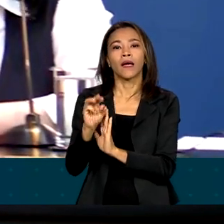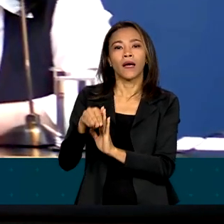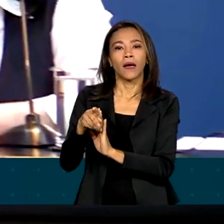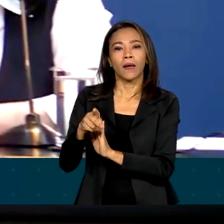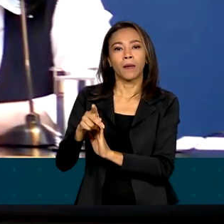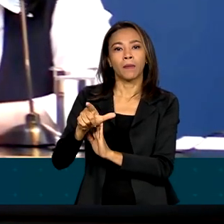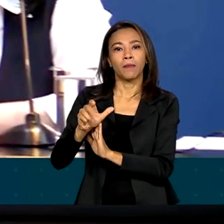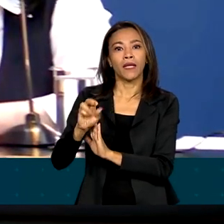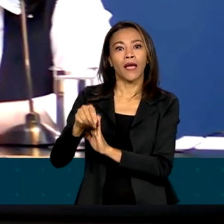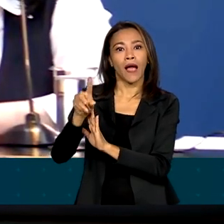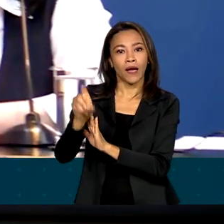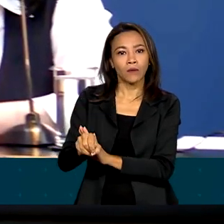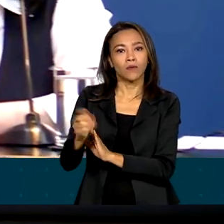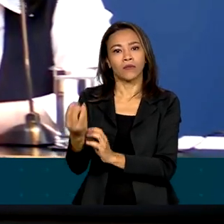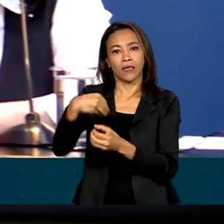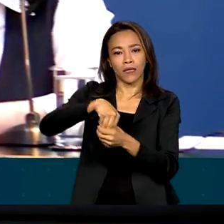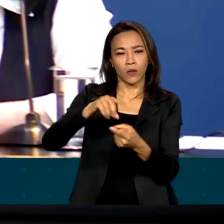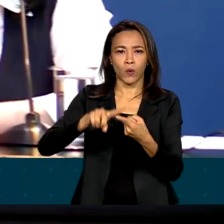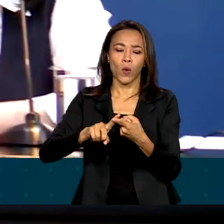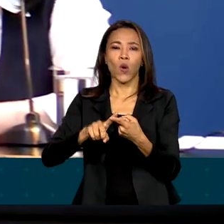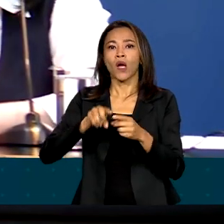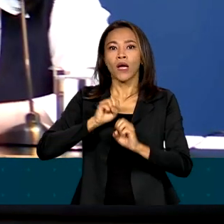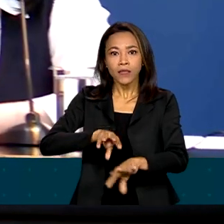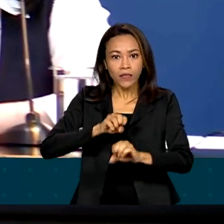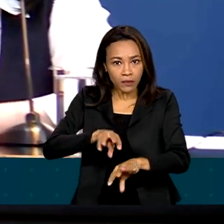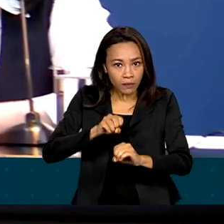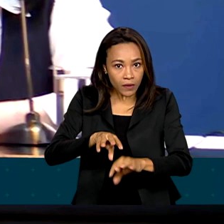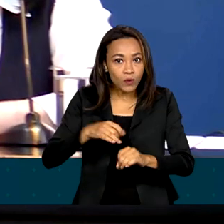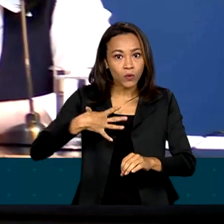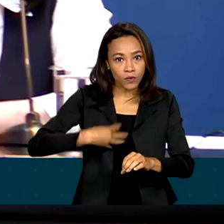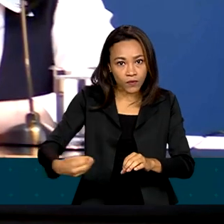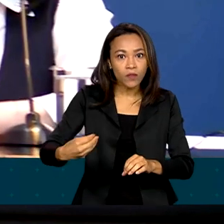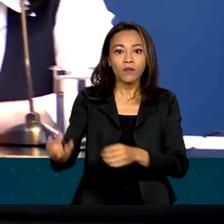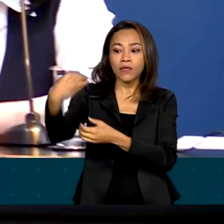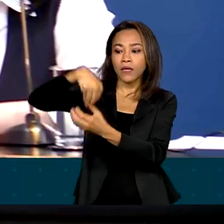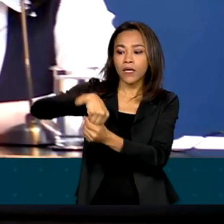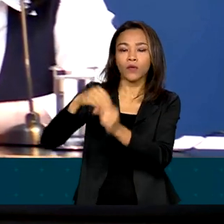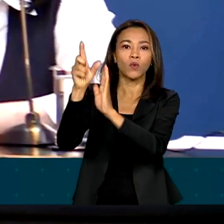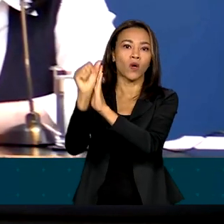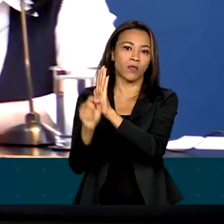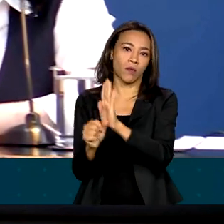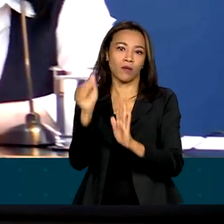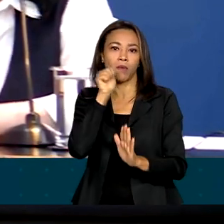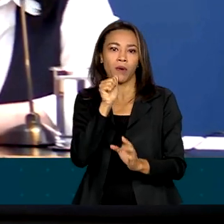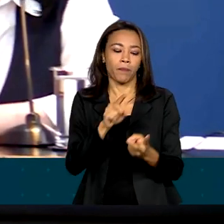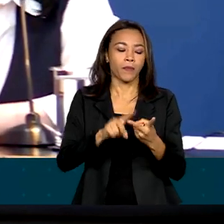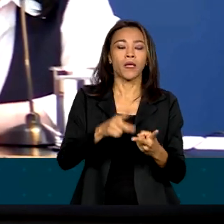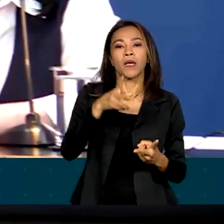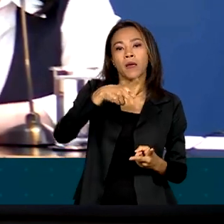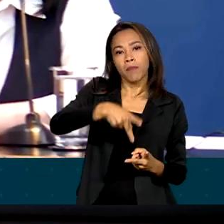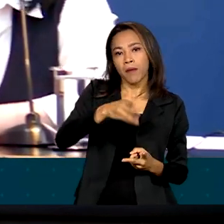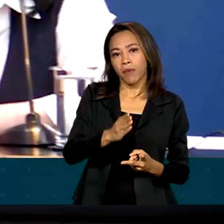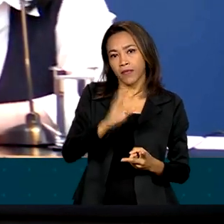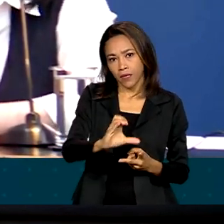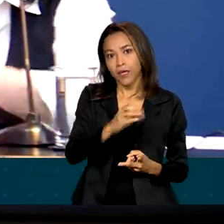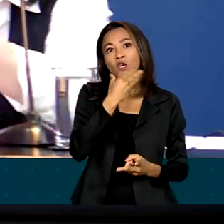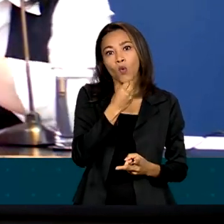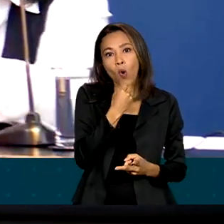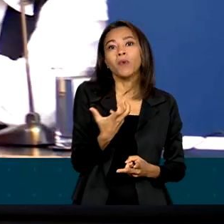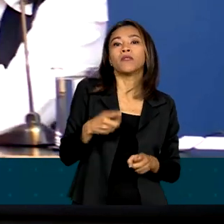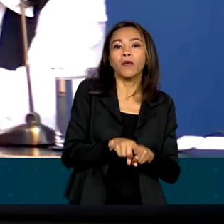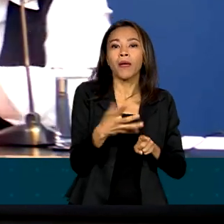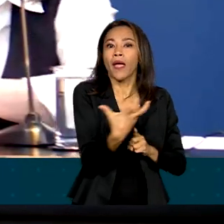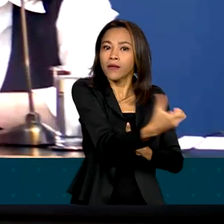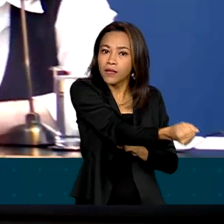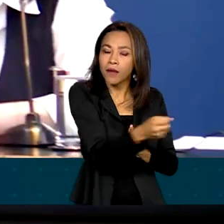incluem a educação dos nossos filhos no orçamento da mulher. Eles incluem o BPC, que o homem também recebe, no orçamento da